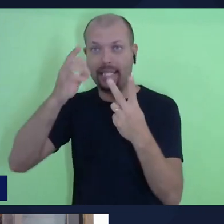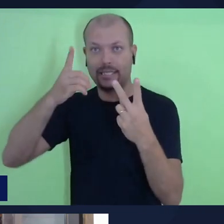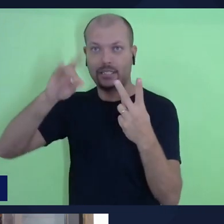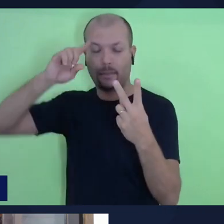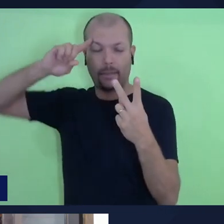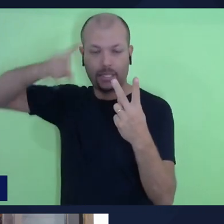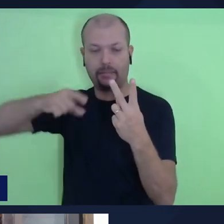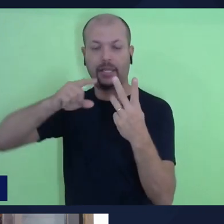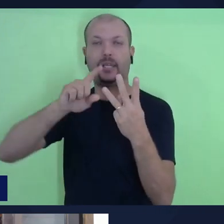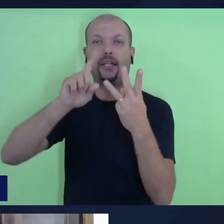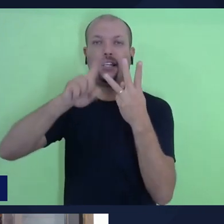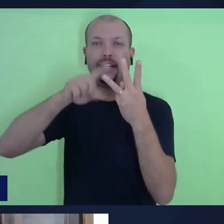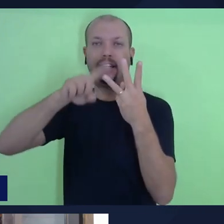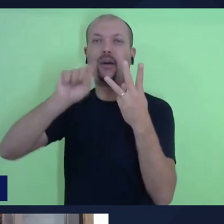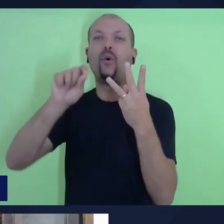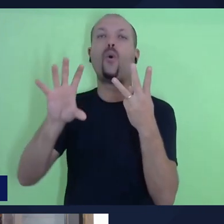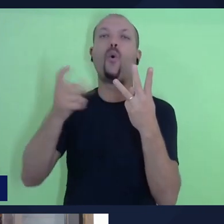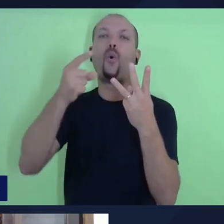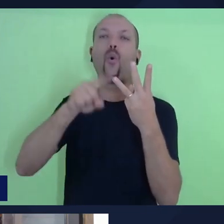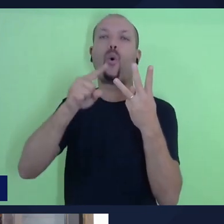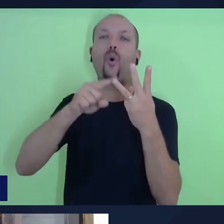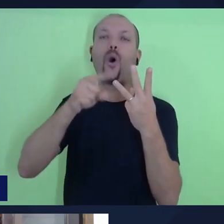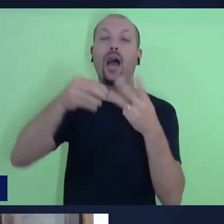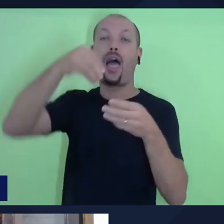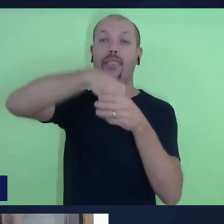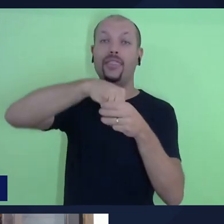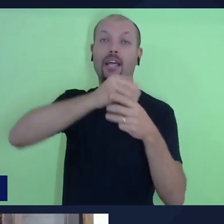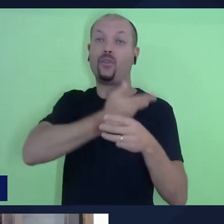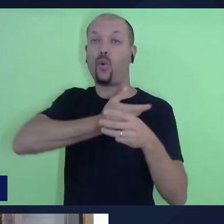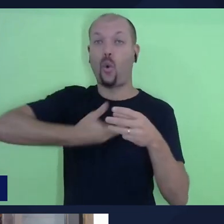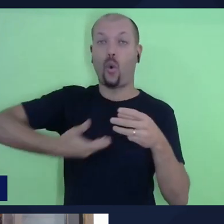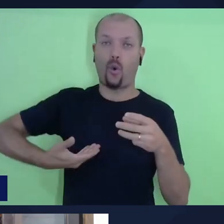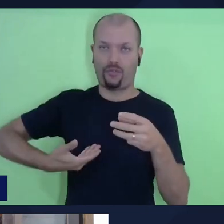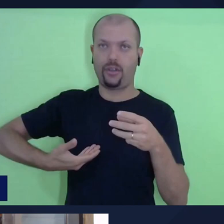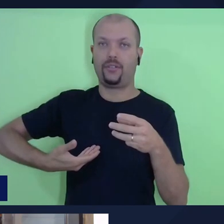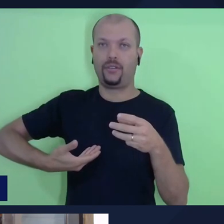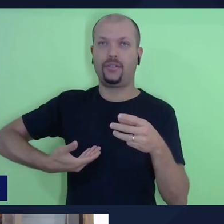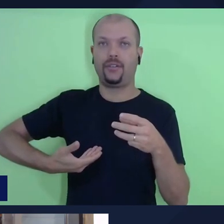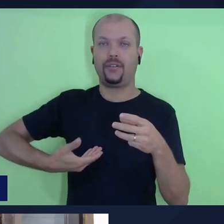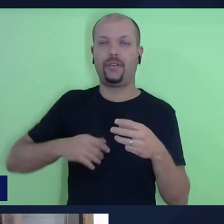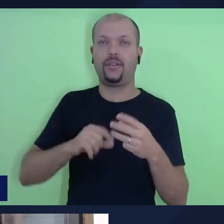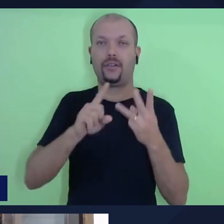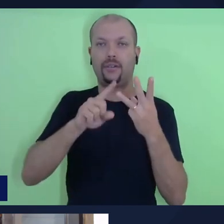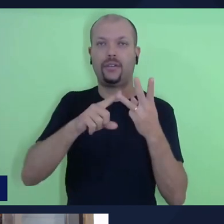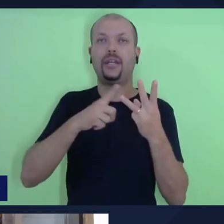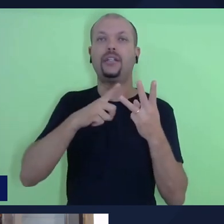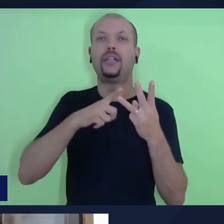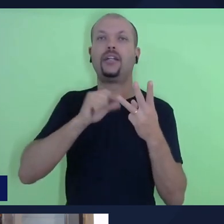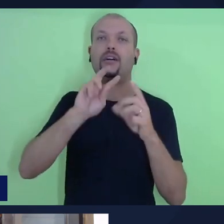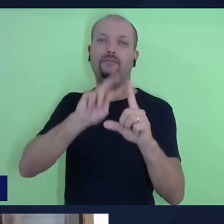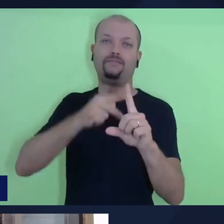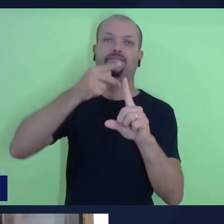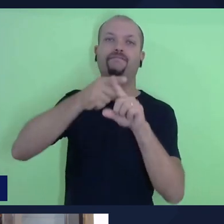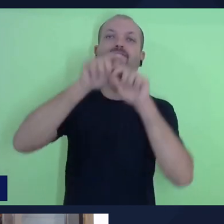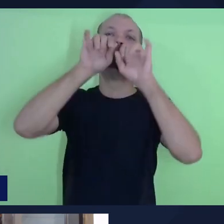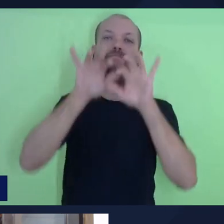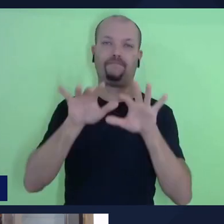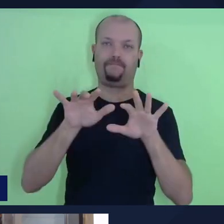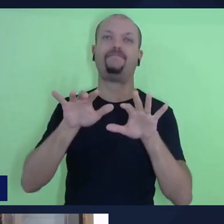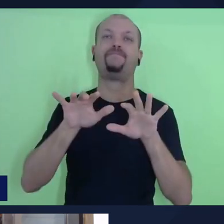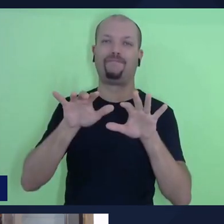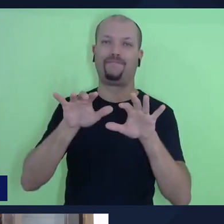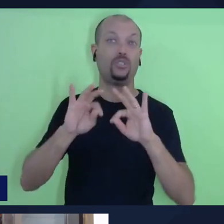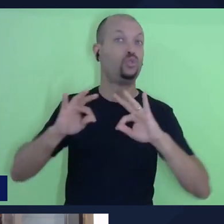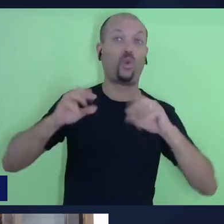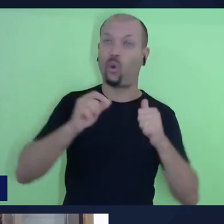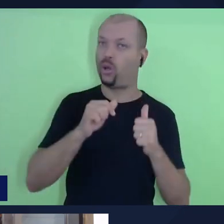consequência, dentro do governo, ter uma abundância, uma abundância para todos